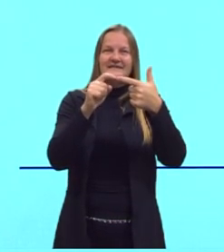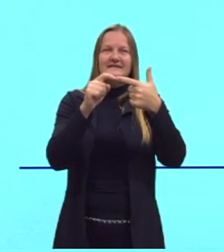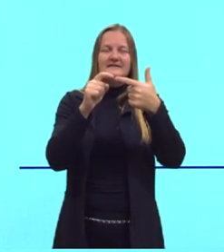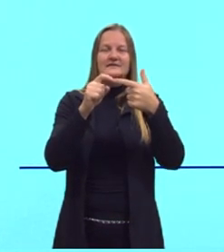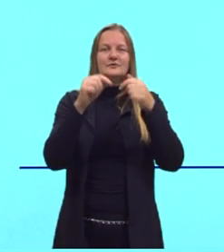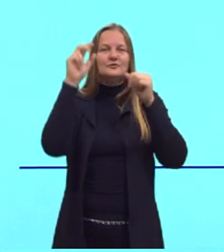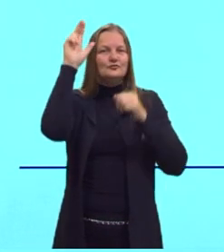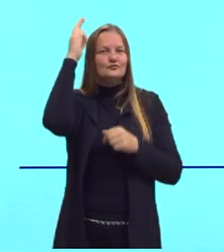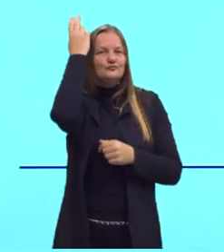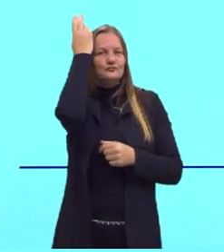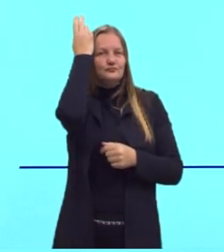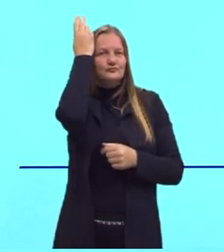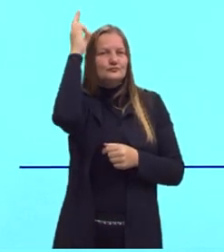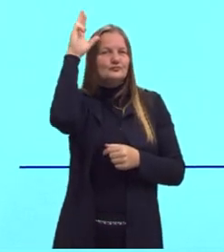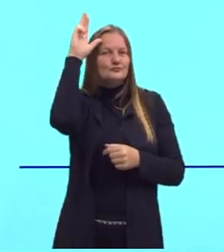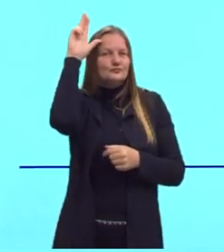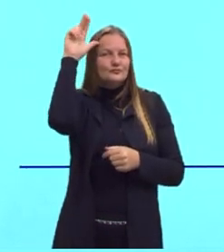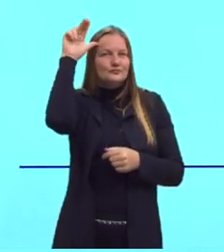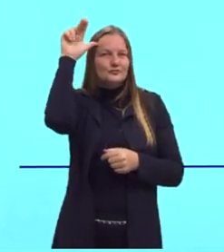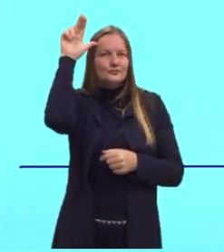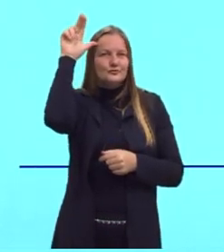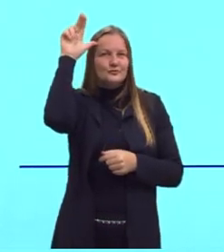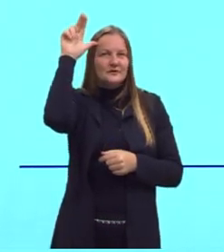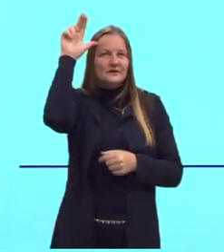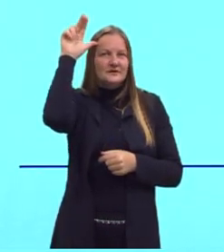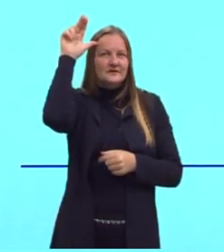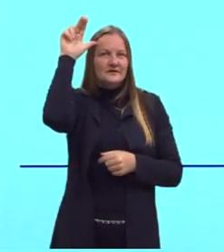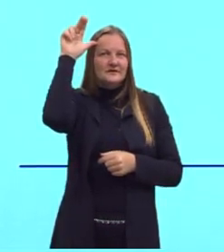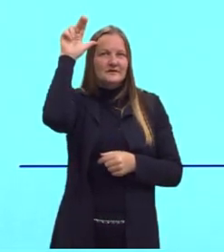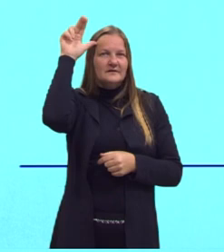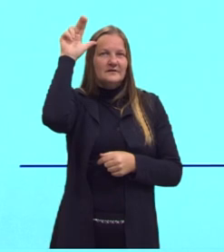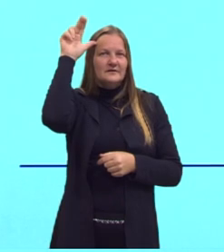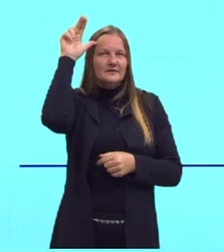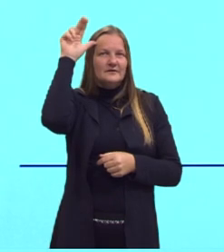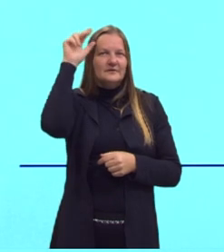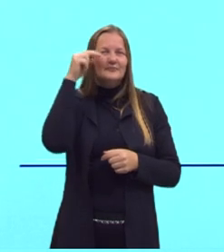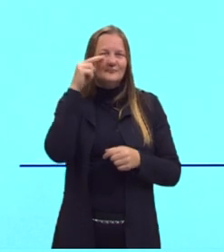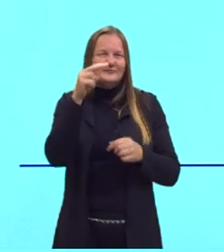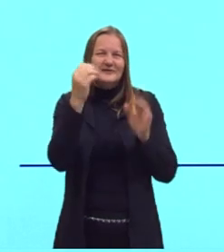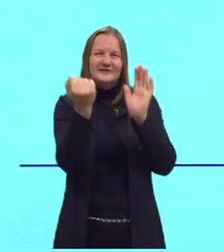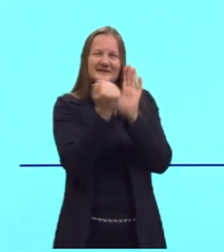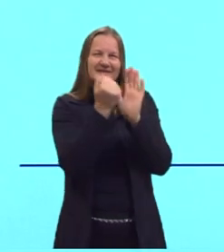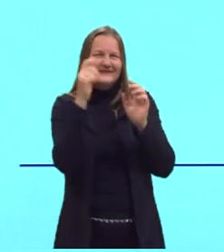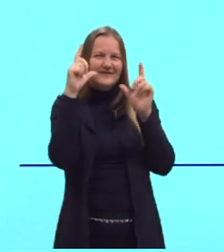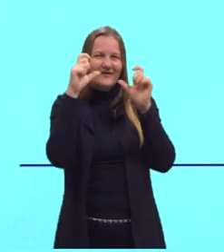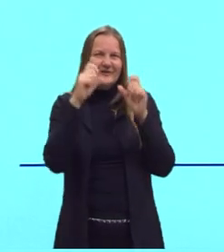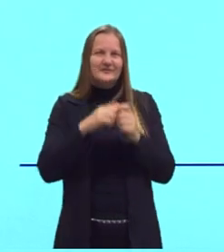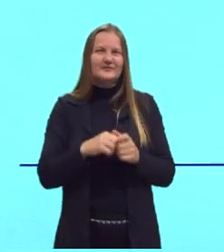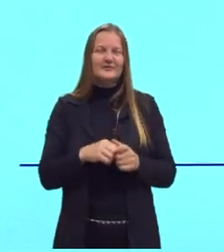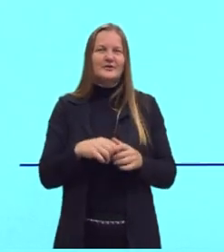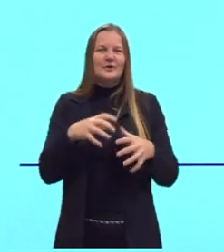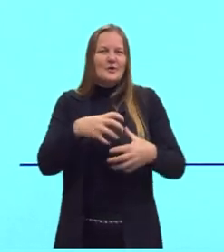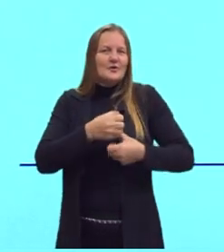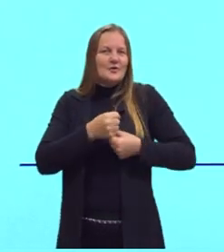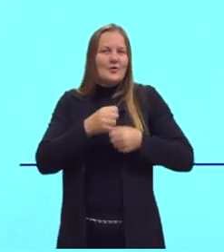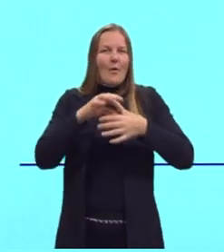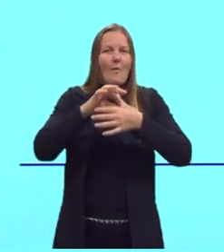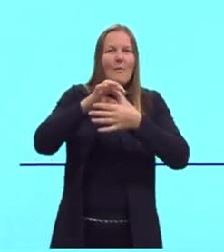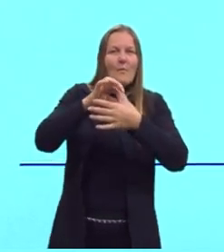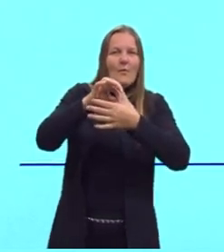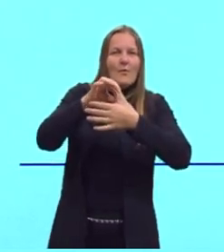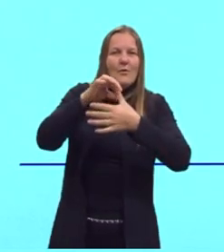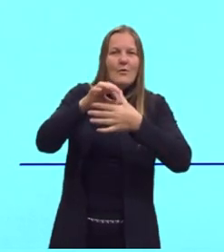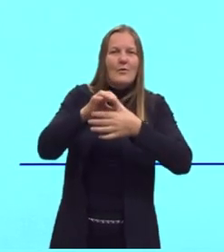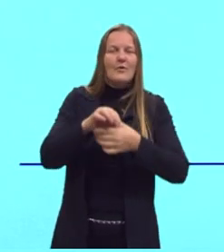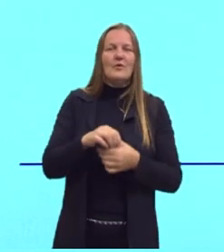um coelho, eu não sei se vocês conseguem identificá-la muito bem, mas tem um coelho segurando um bife. Mais um